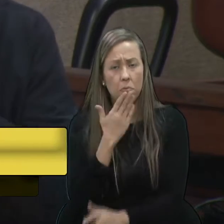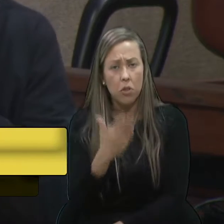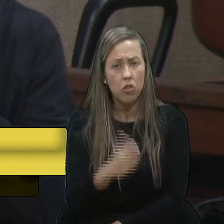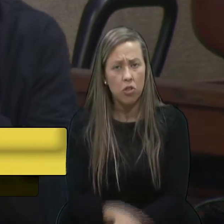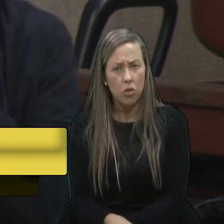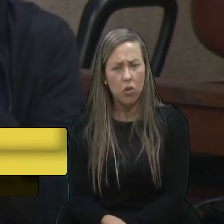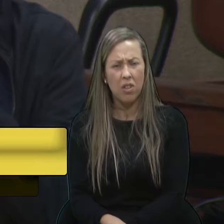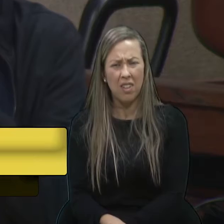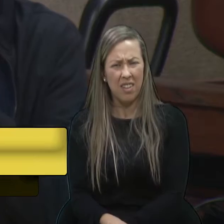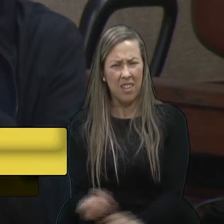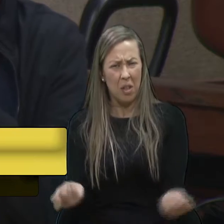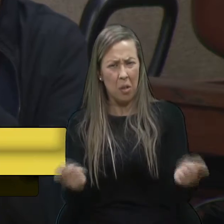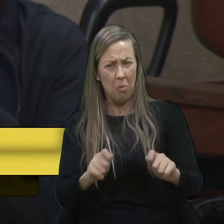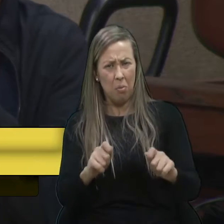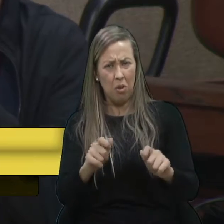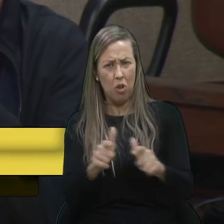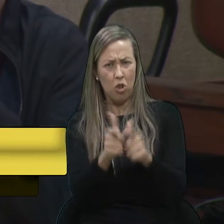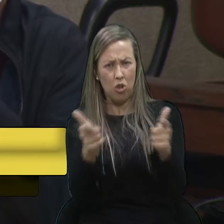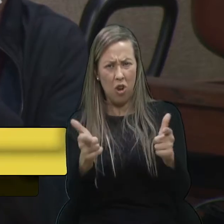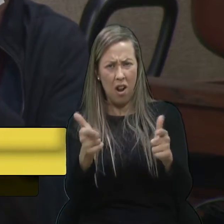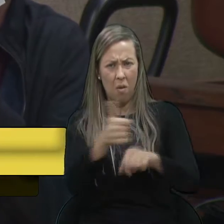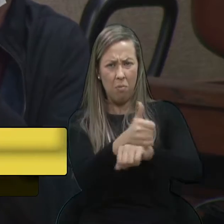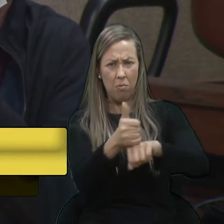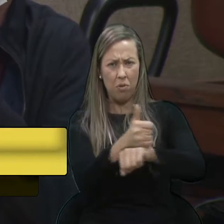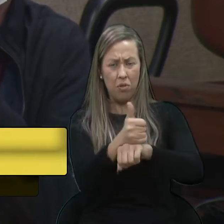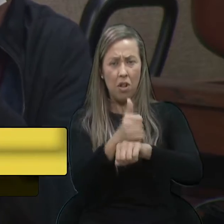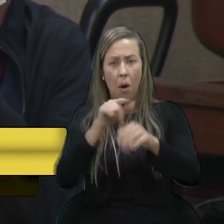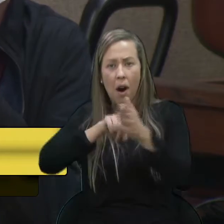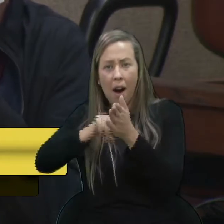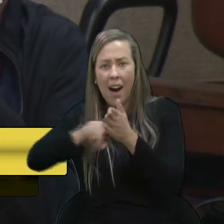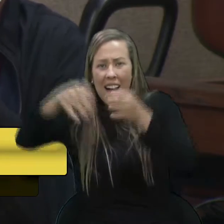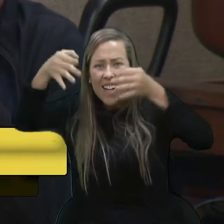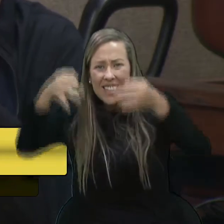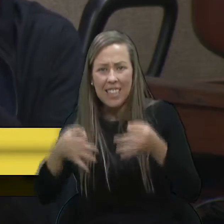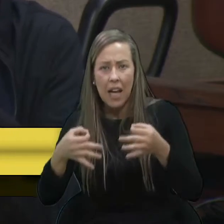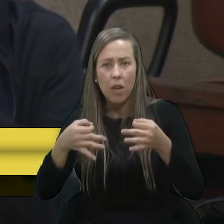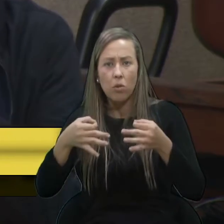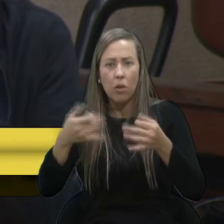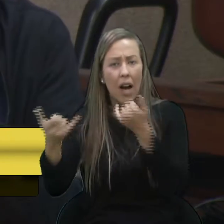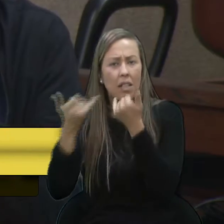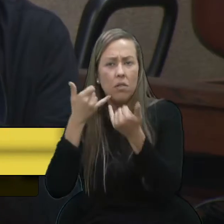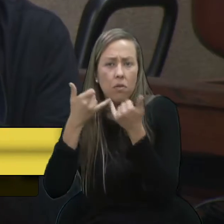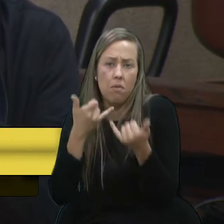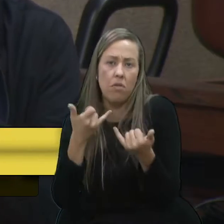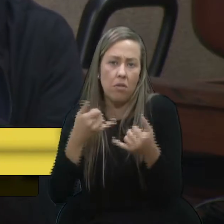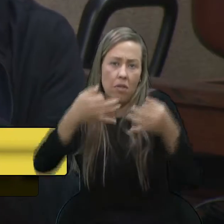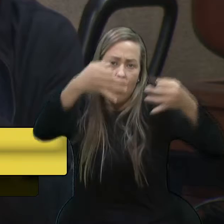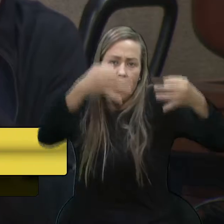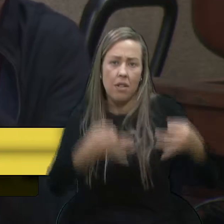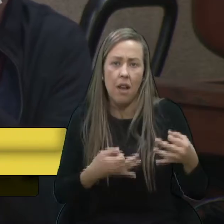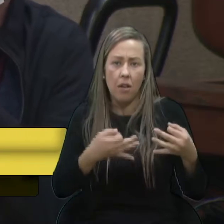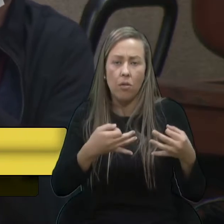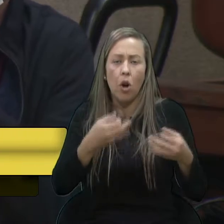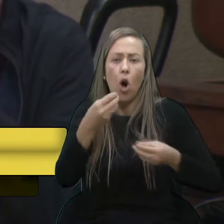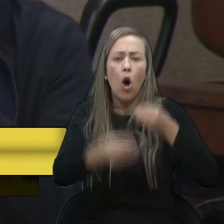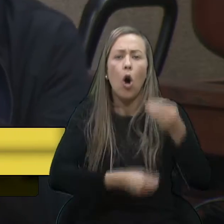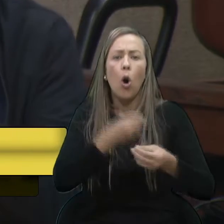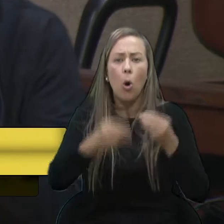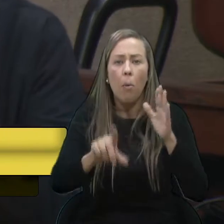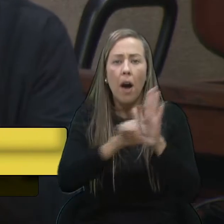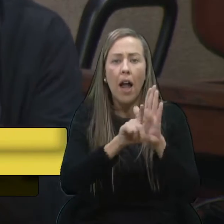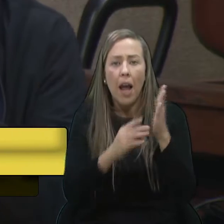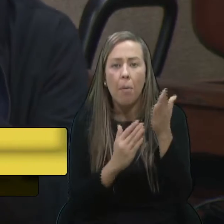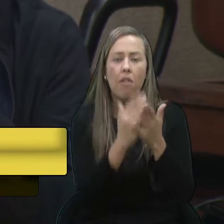credibilidade de um jornalista que sequer vai lá e procura nos anais da casa as pautas que foram votadas e como elas terminaram, ele,